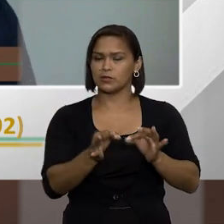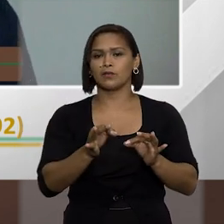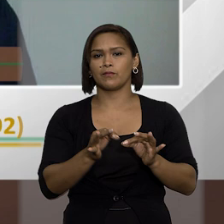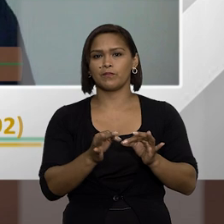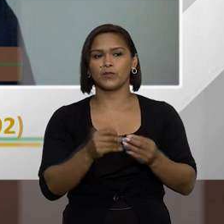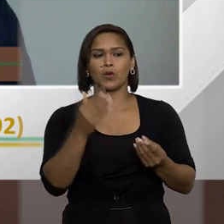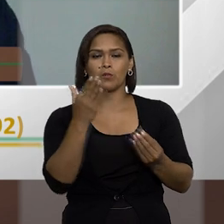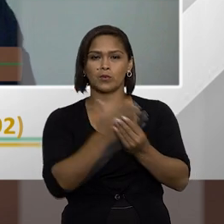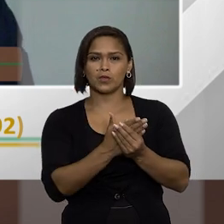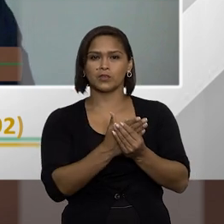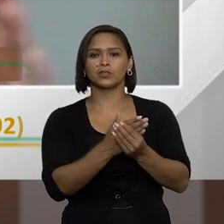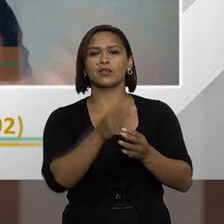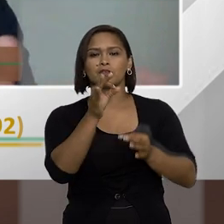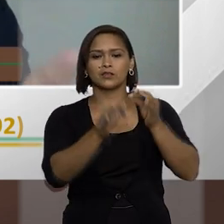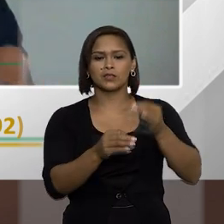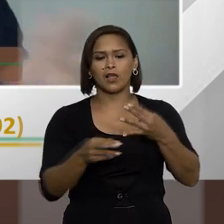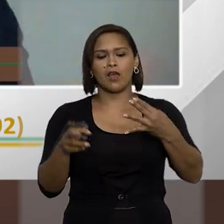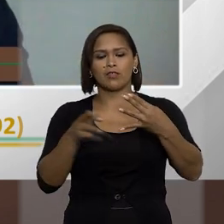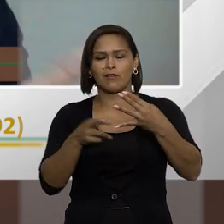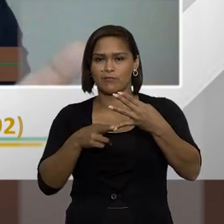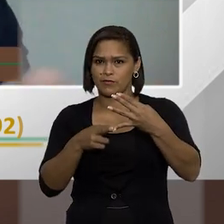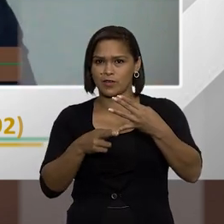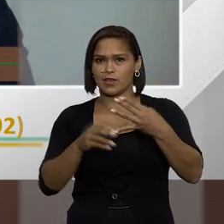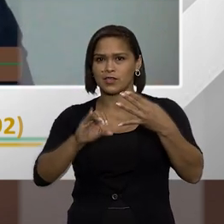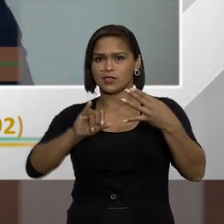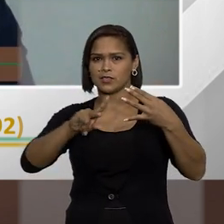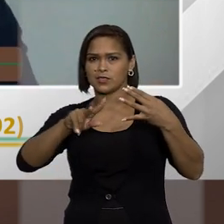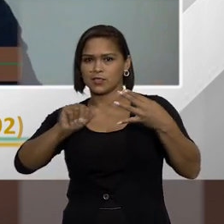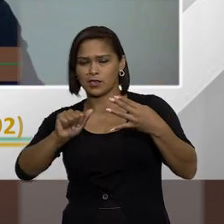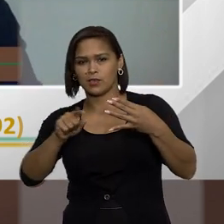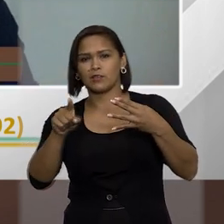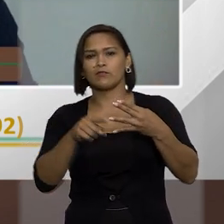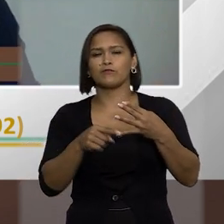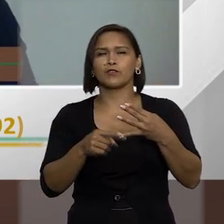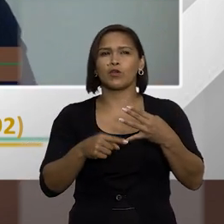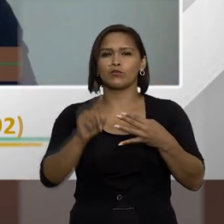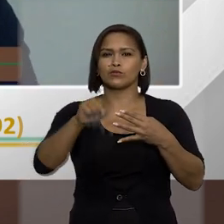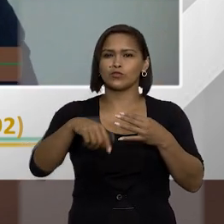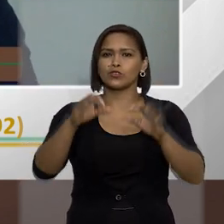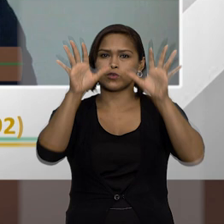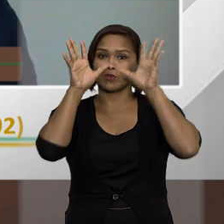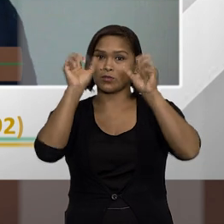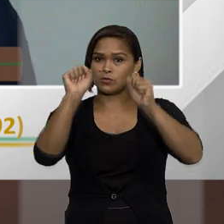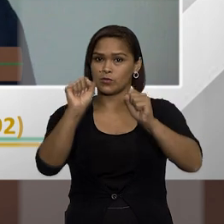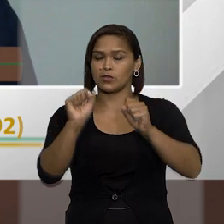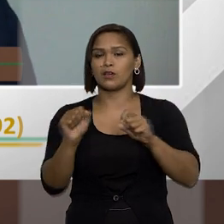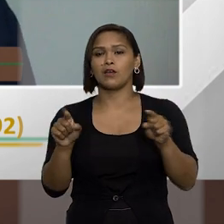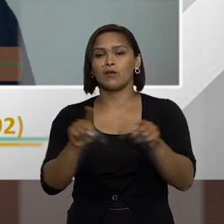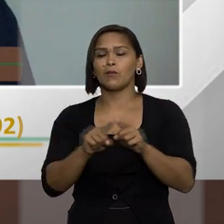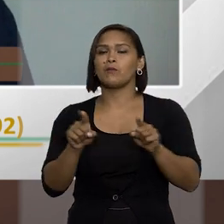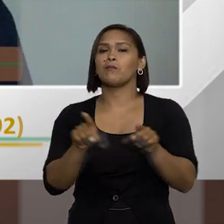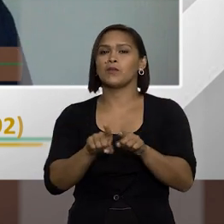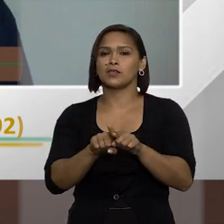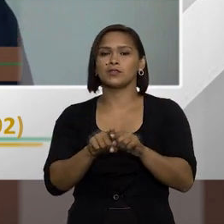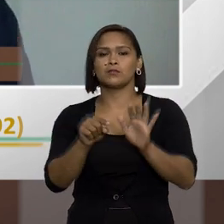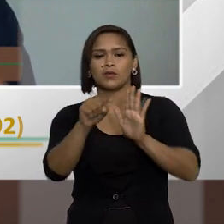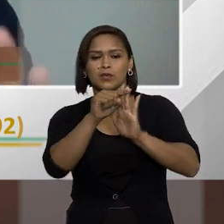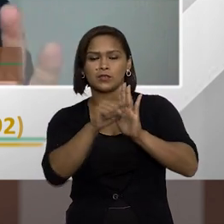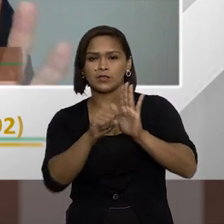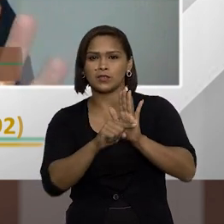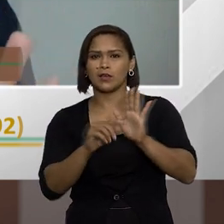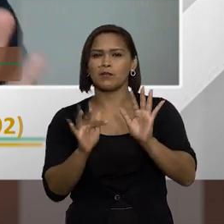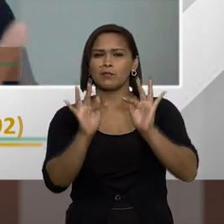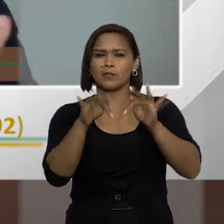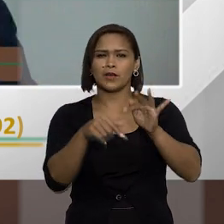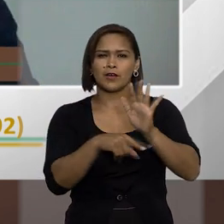um processo que tramita lá na vara cível de determinado tribunal mas em termos então